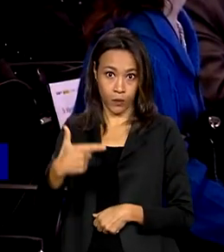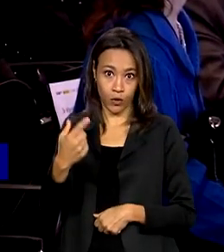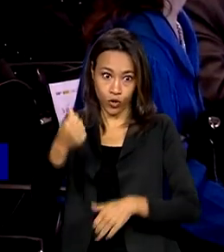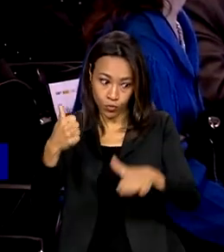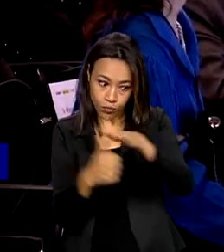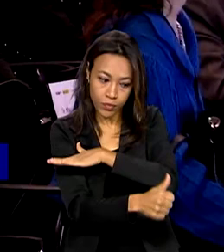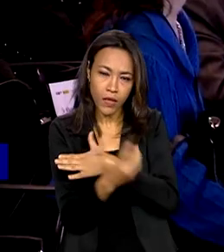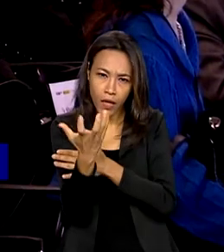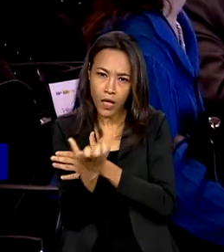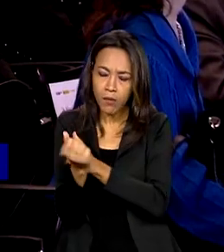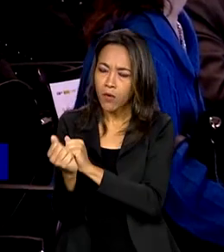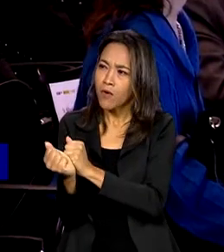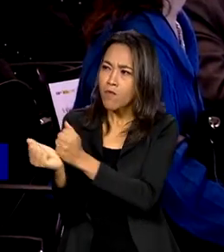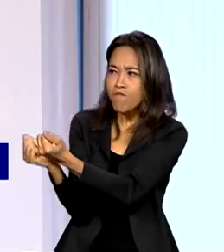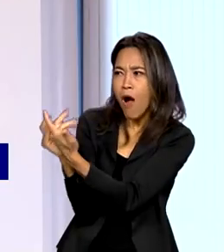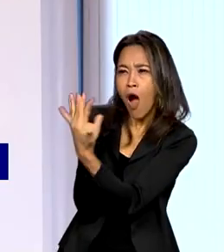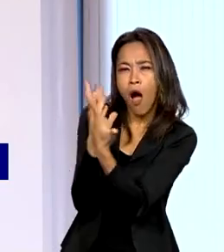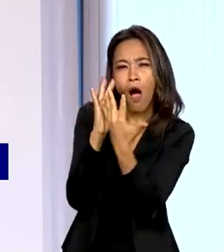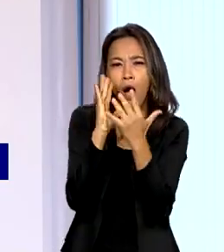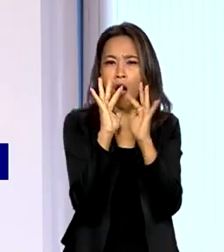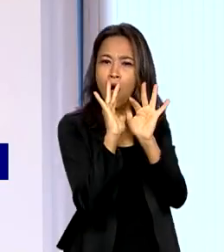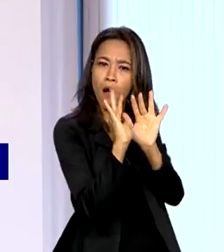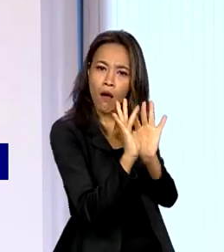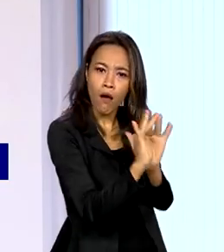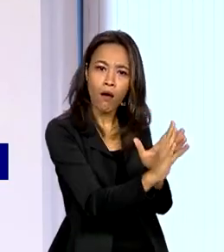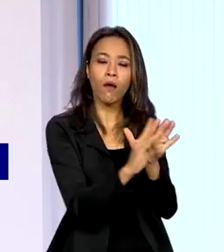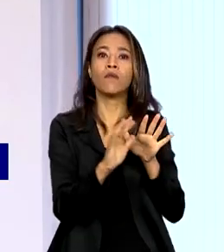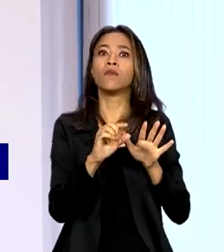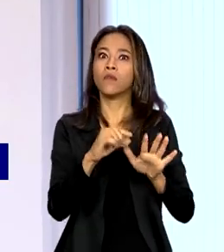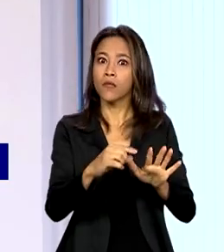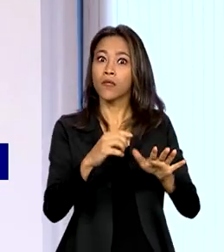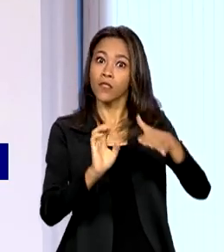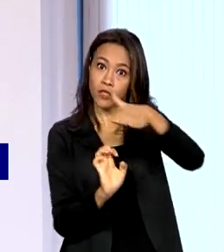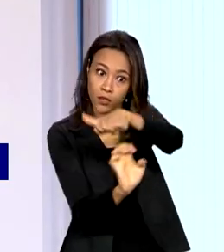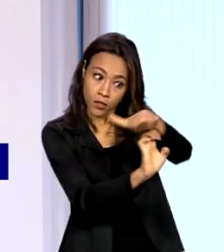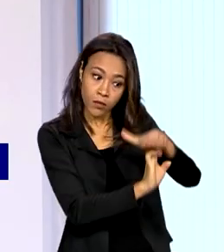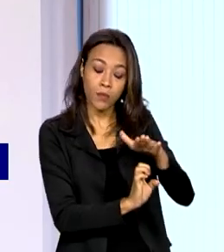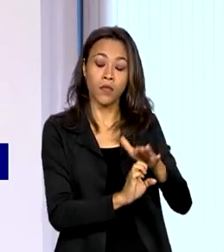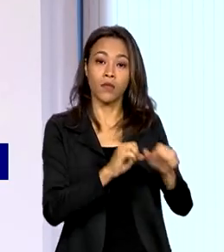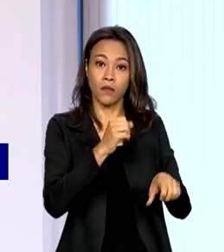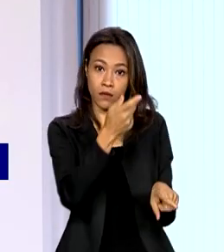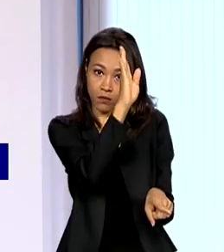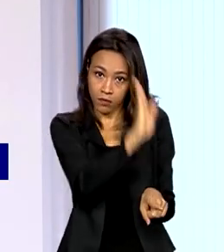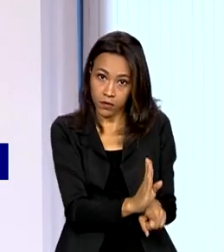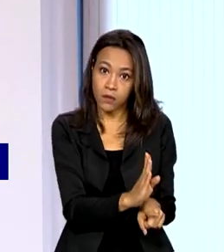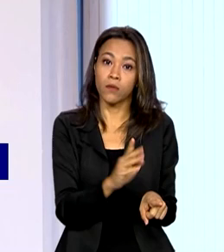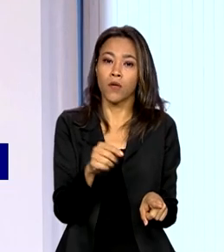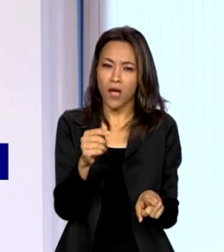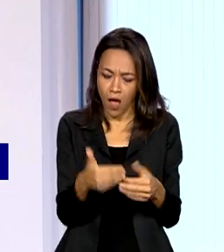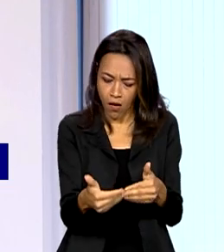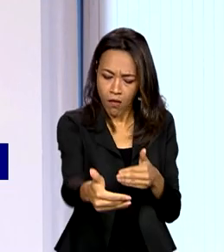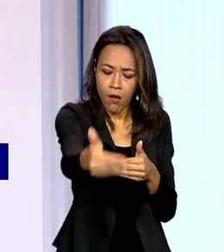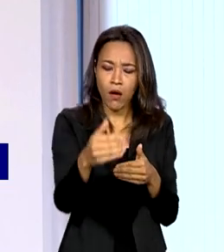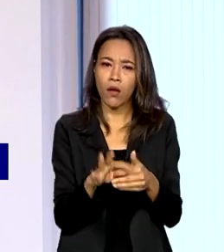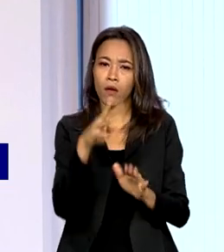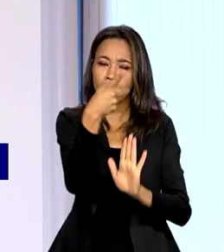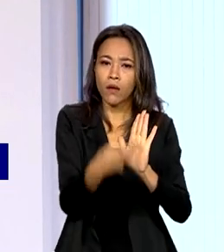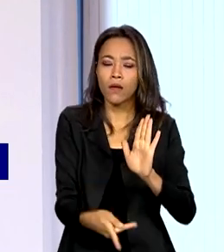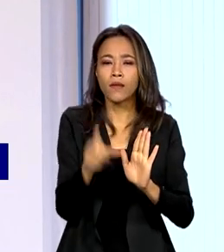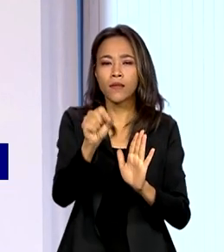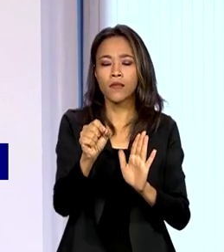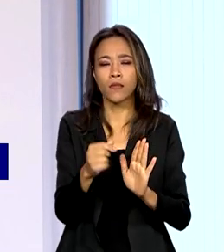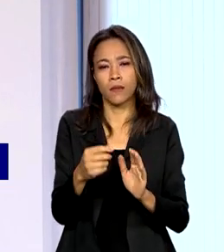nova onda de investimentos espanhóis. O programa de investimento em infraestrutura que lançarei em maio próximo